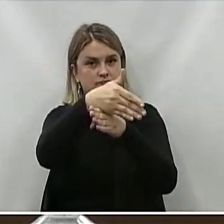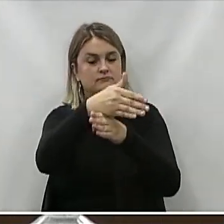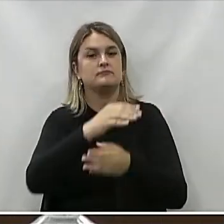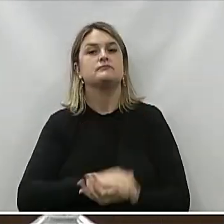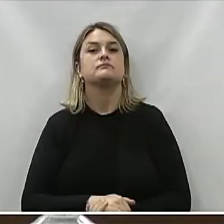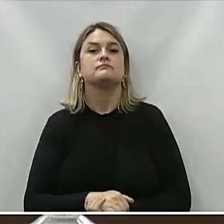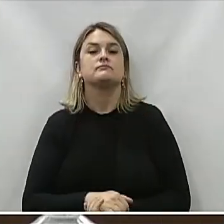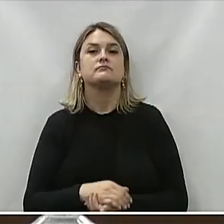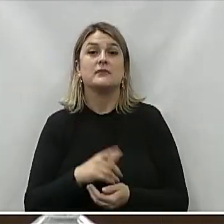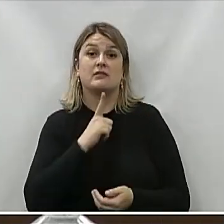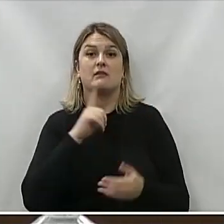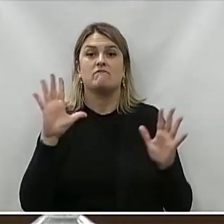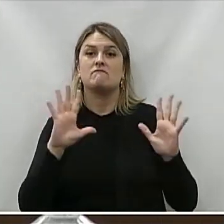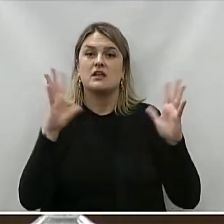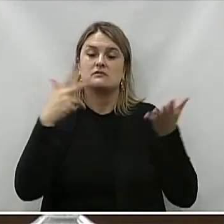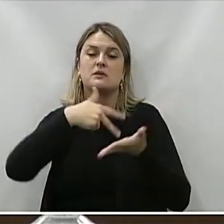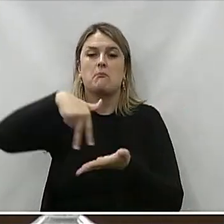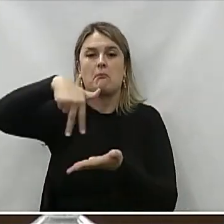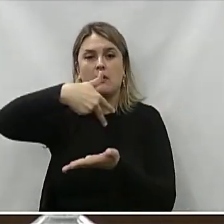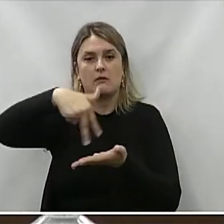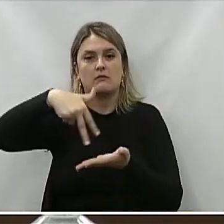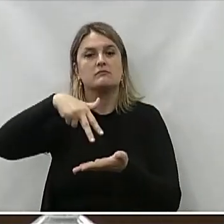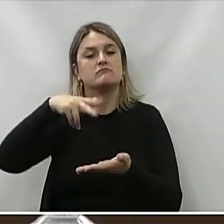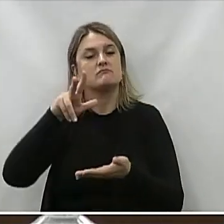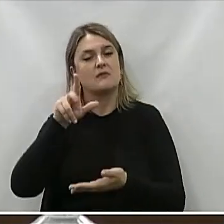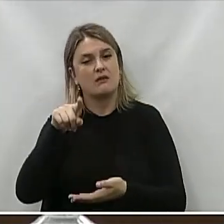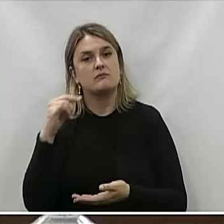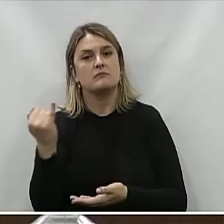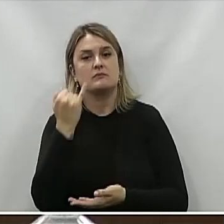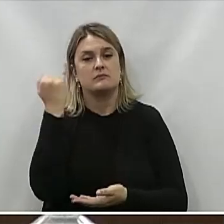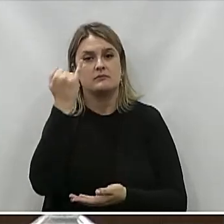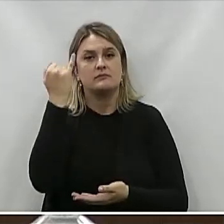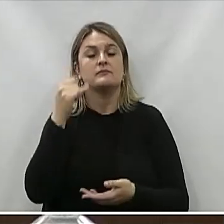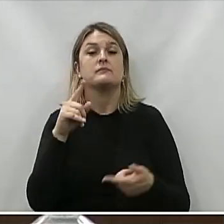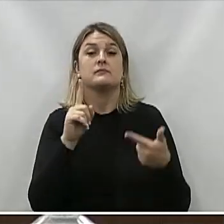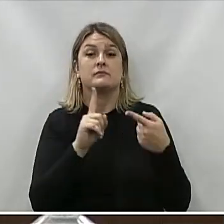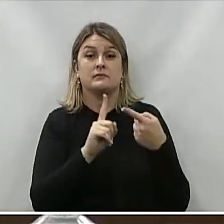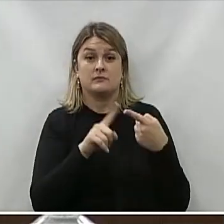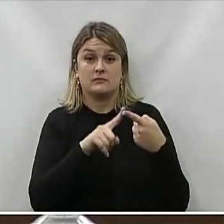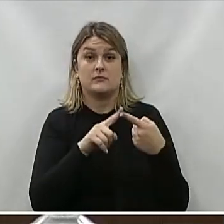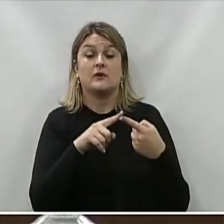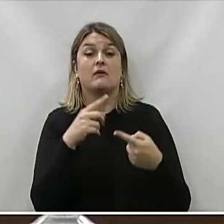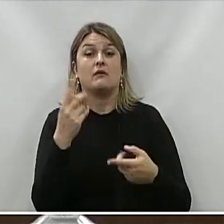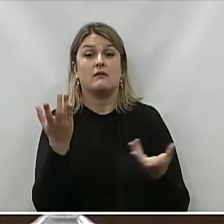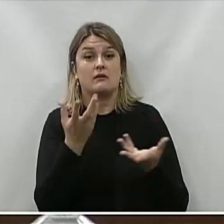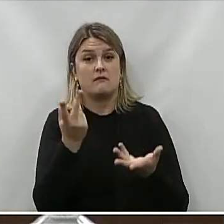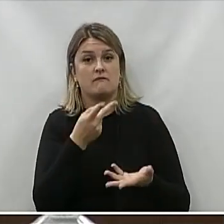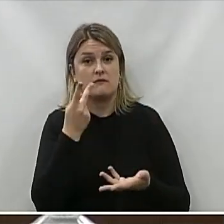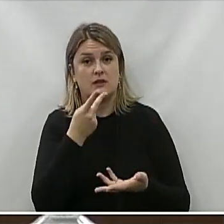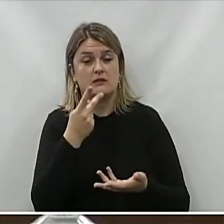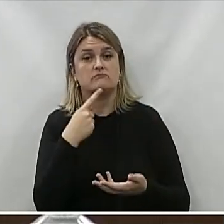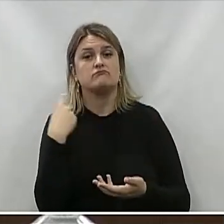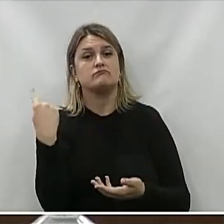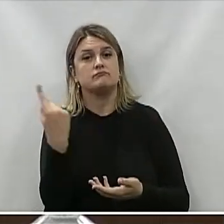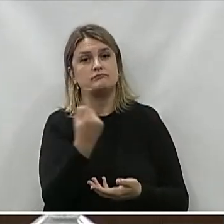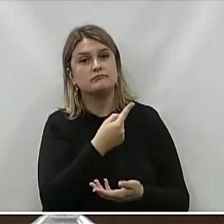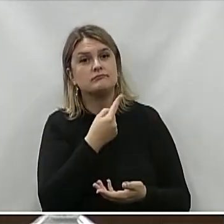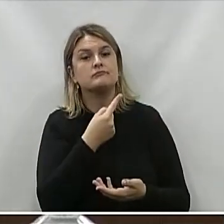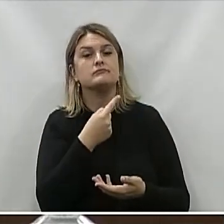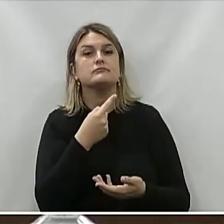lá E puder participar Desse evento Será muito importante Também eu quero falar Que nós estamos